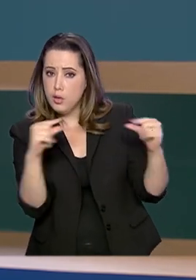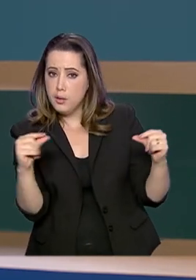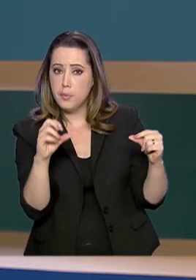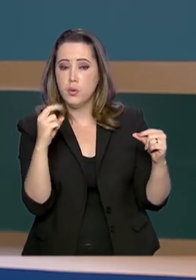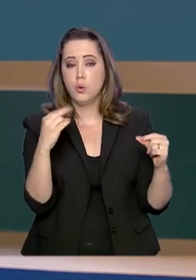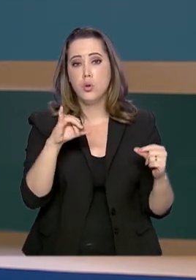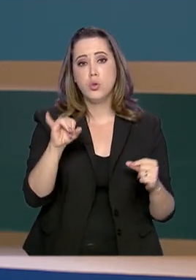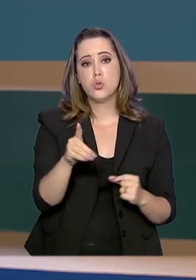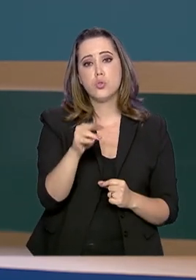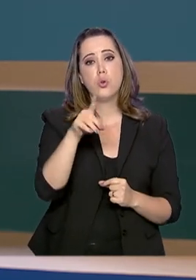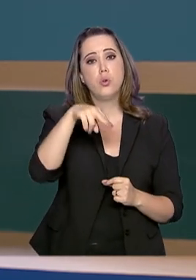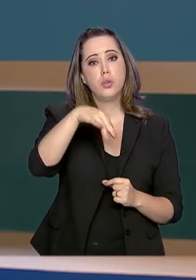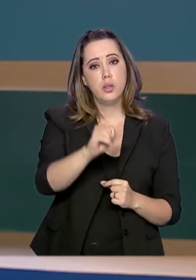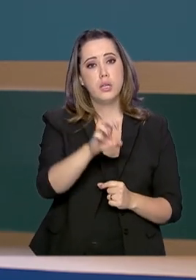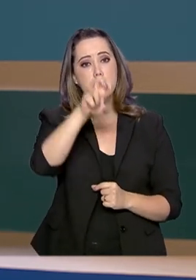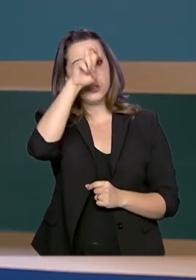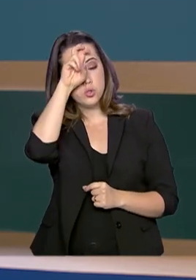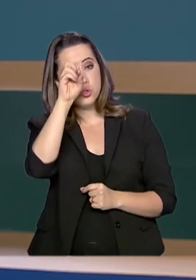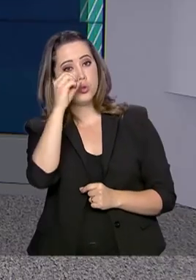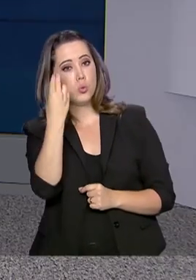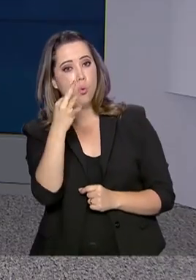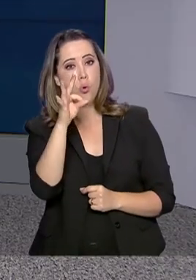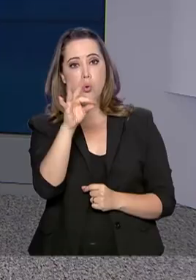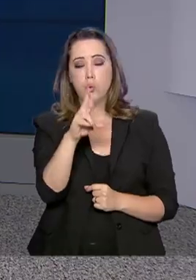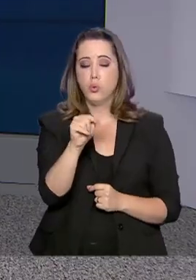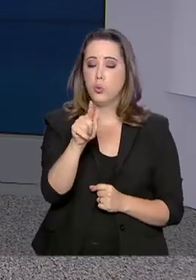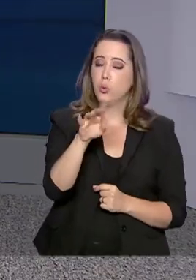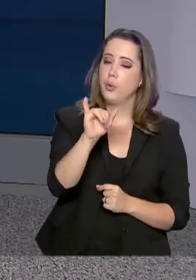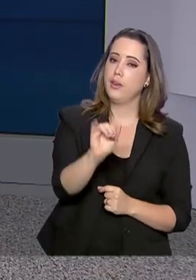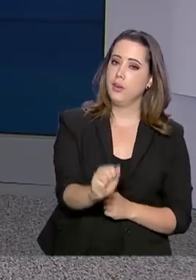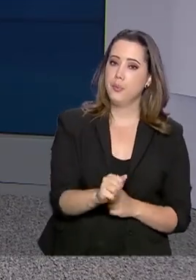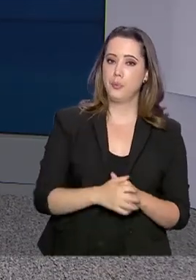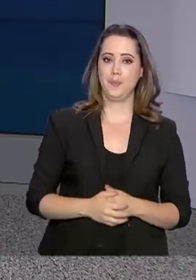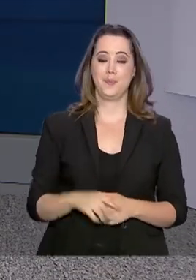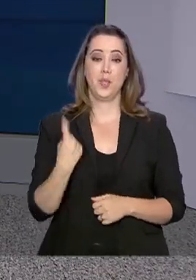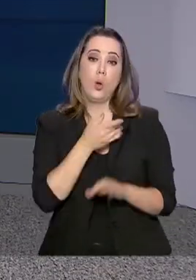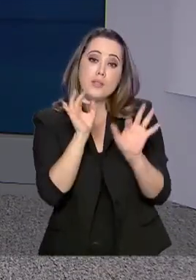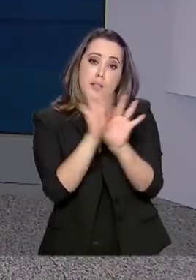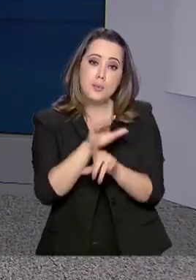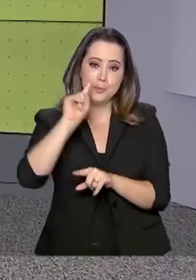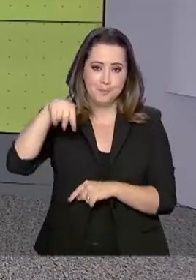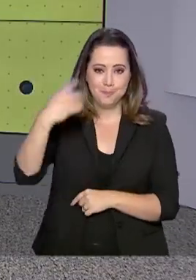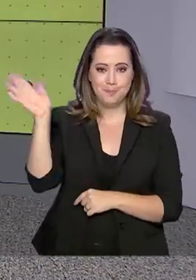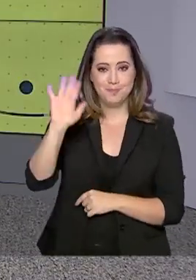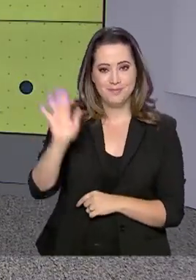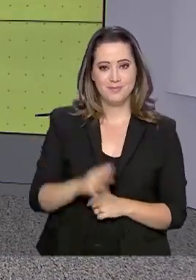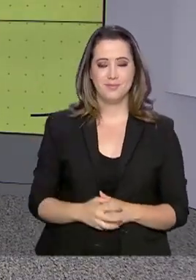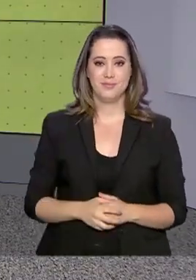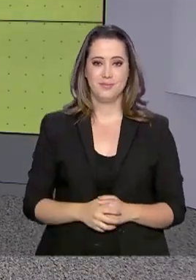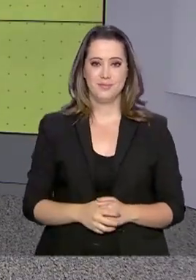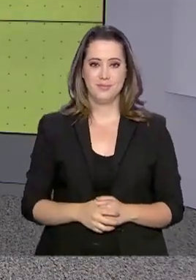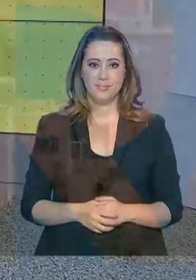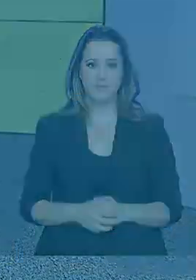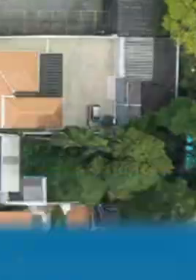Jordânia, Egito ou Turquia. E a gente fica por aqui. Nos vemos na próxima edição. Até lá!